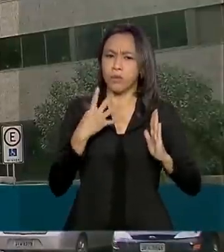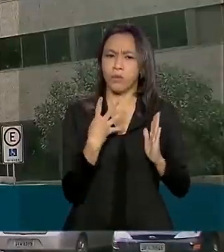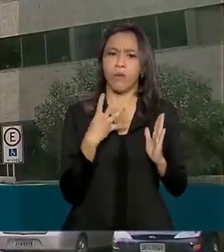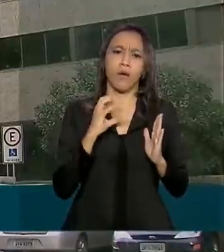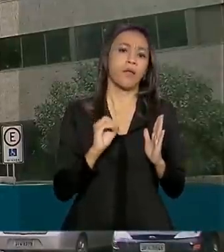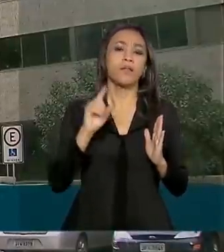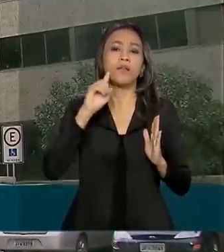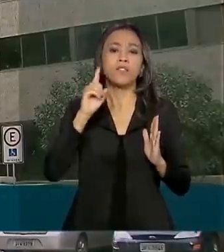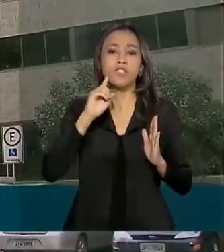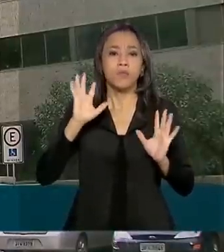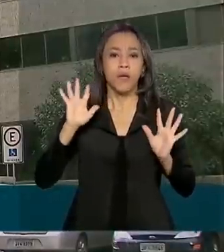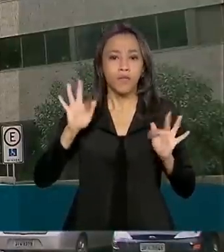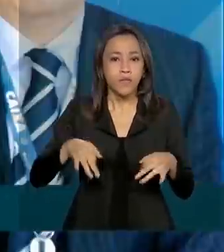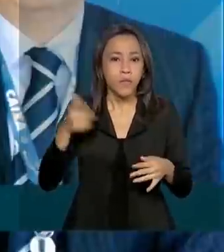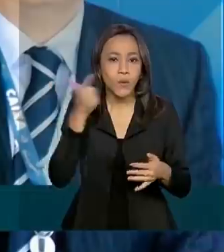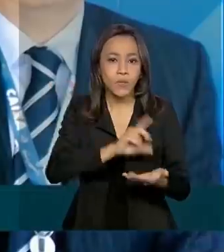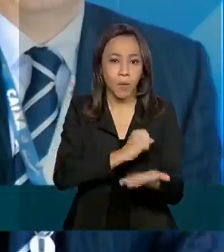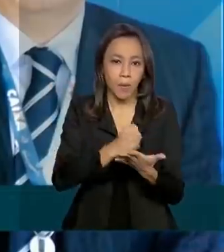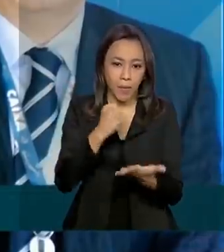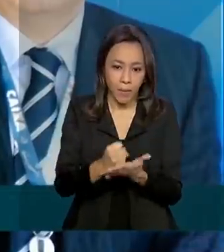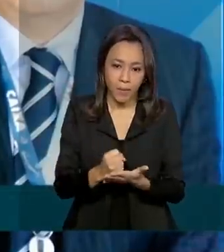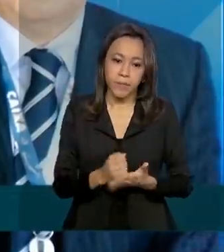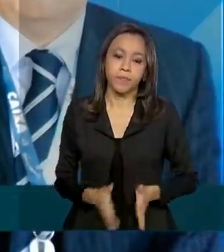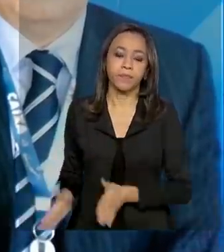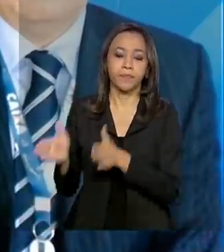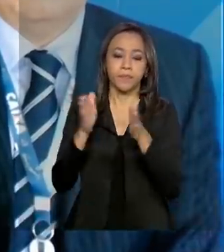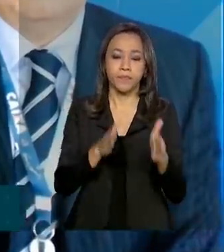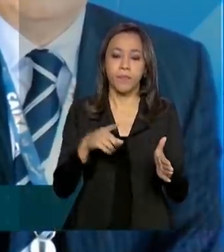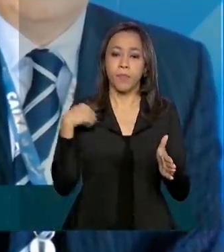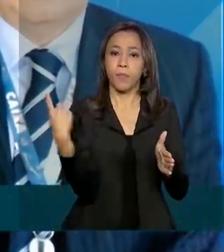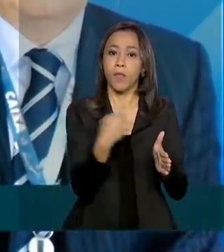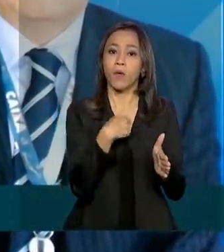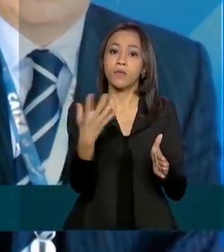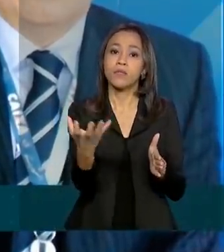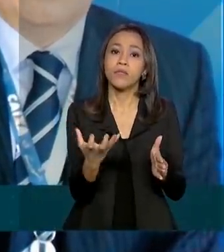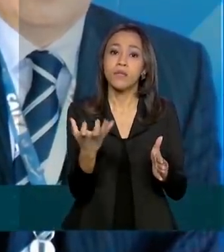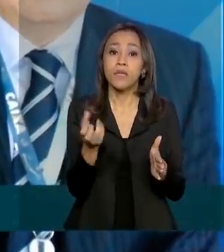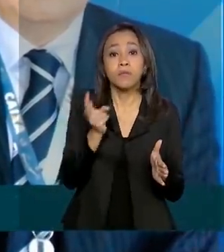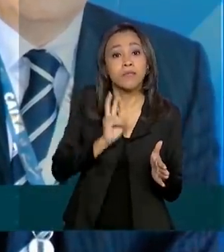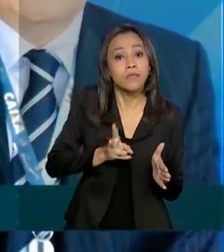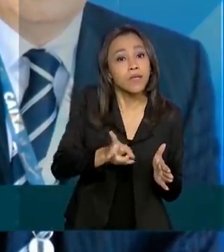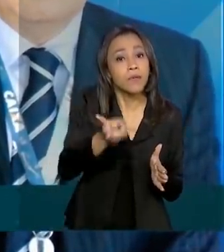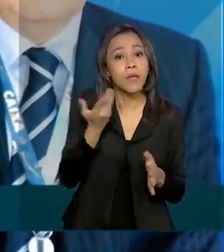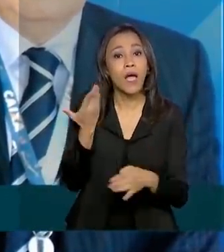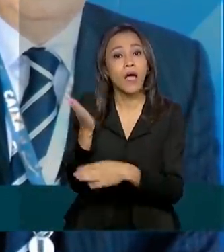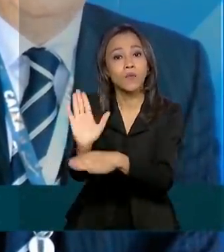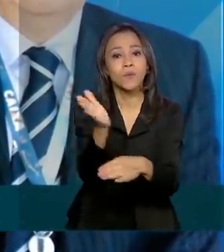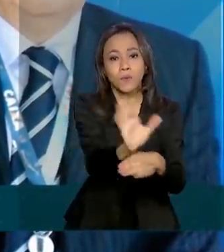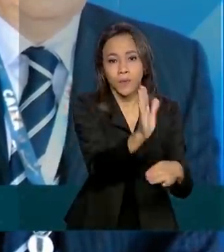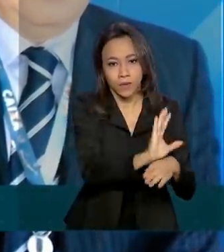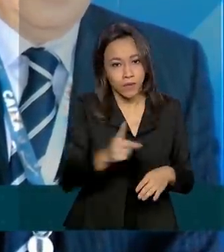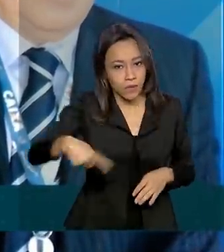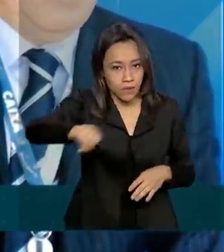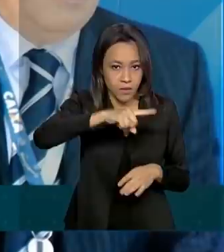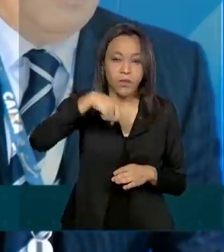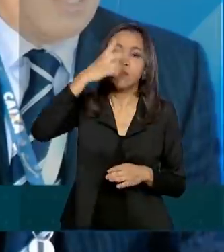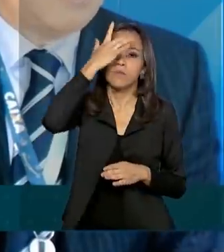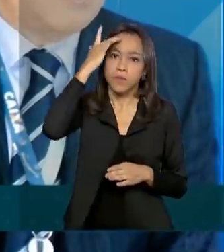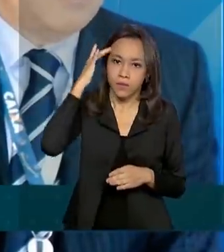para a finalização do contrato. Nós queremos sempre ajudar a população e